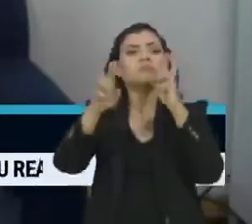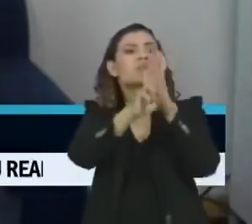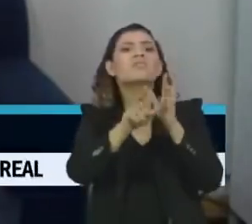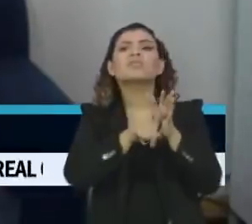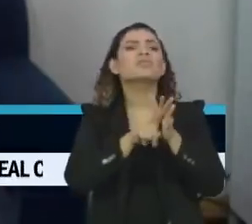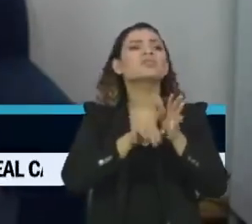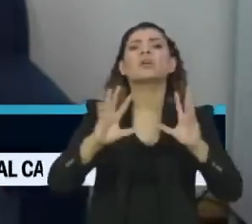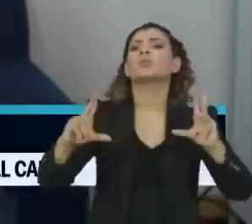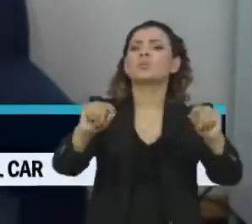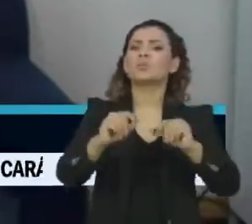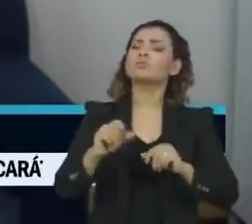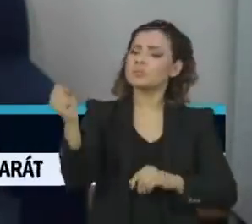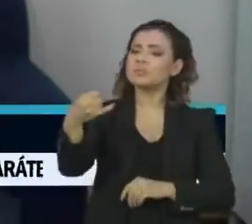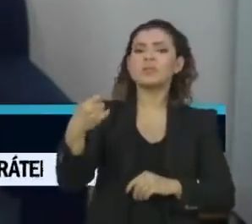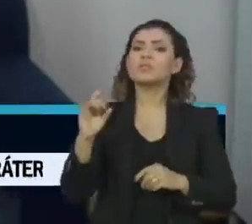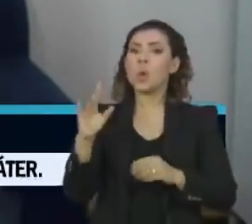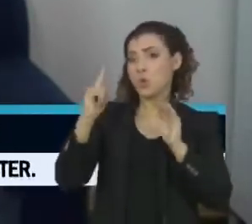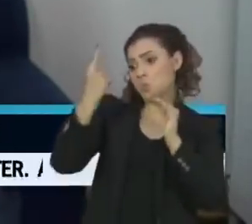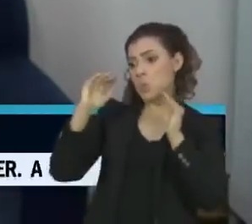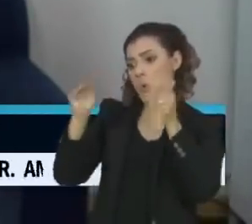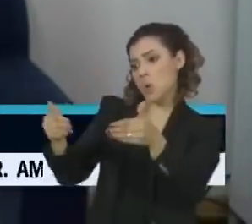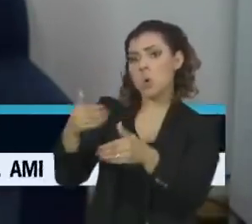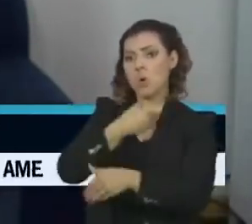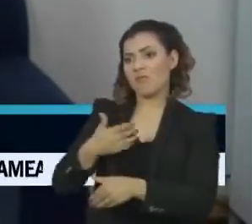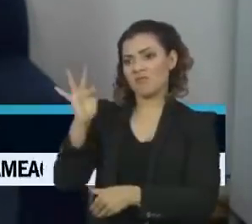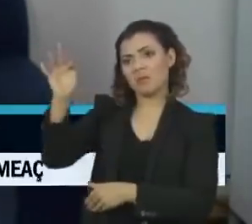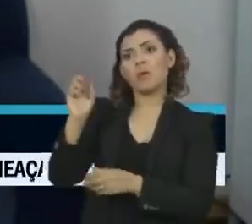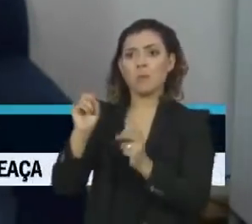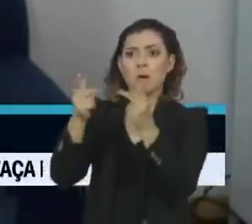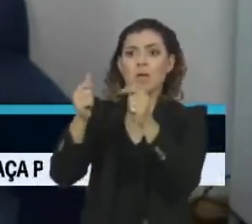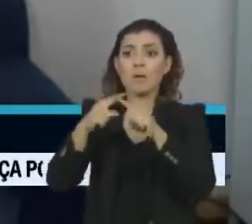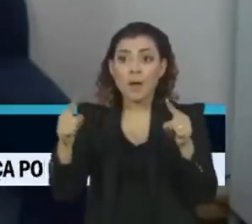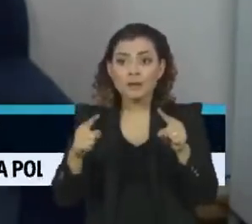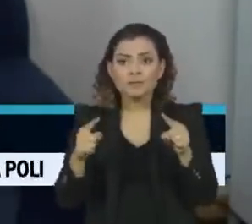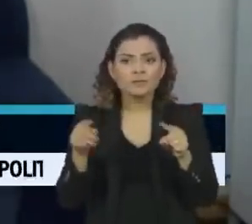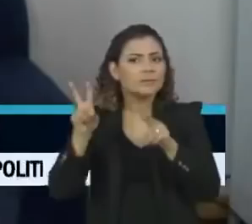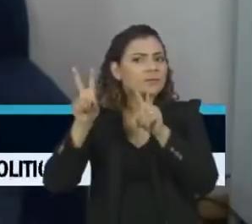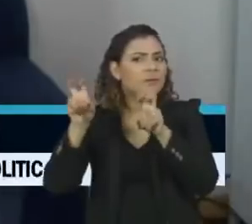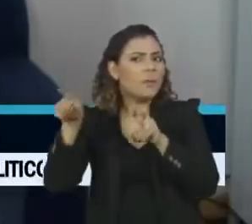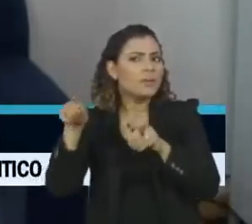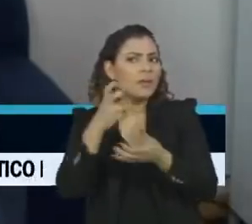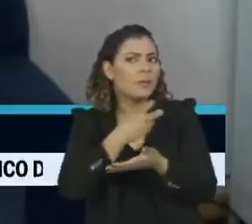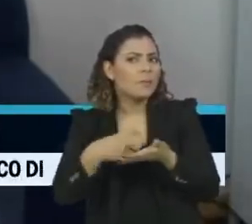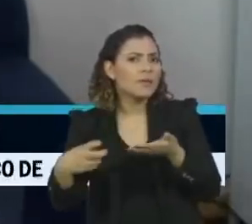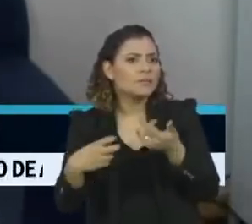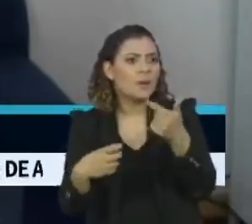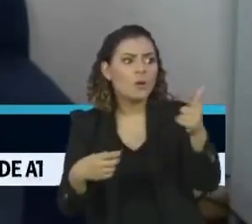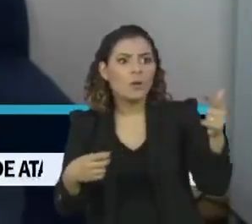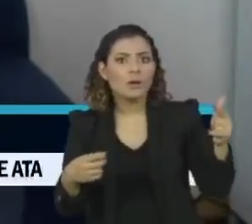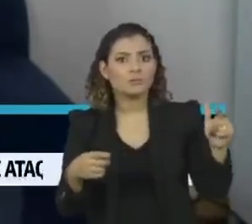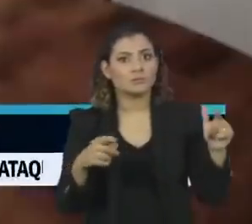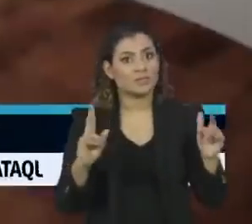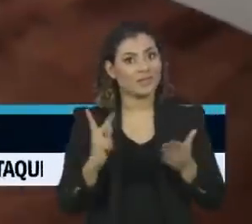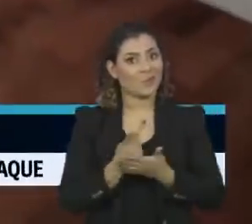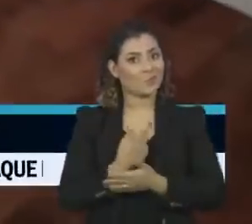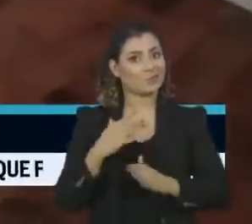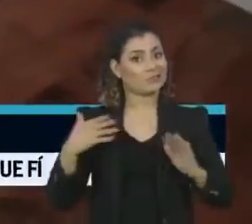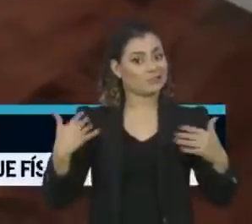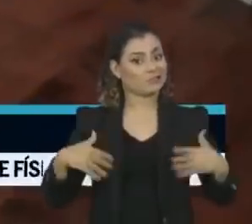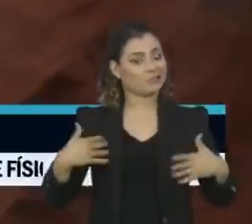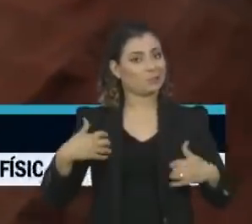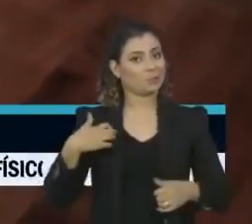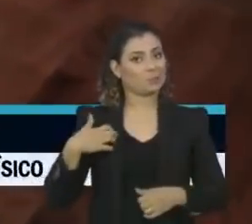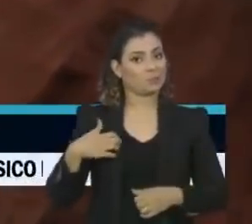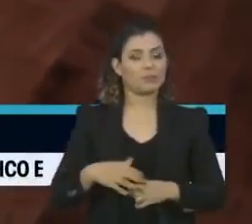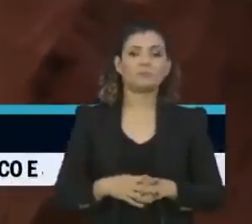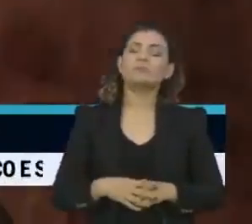seria revanchista só focar o governo federal. Agora, ele entrar nessa questão de impeachment, eu acho que foi um erro grave. E